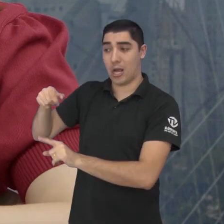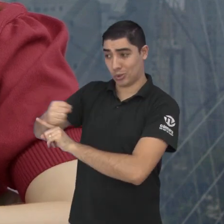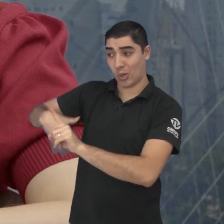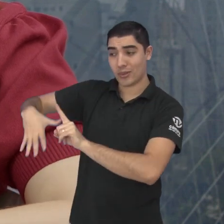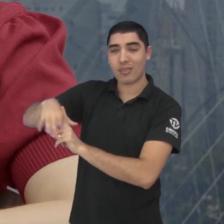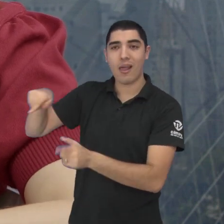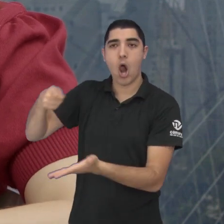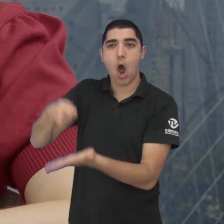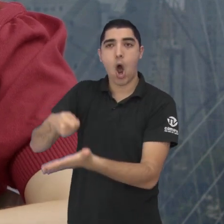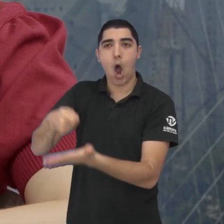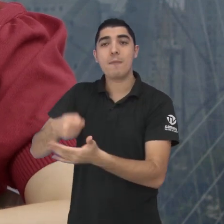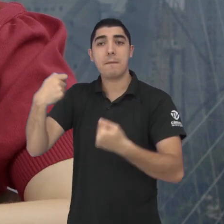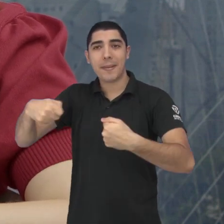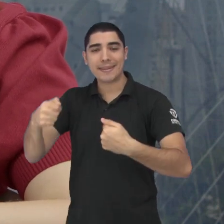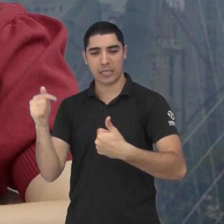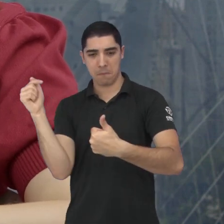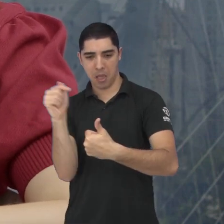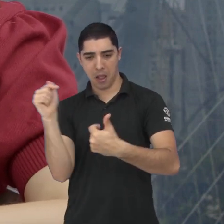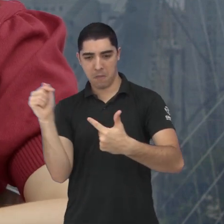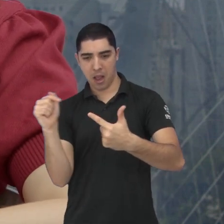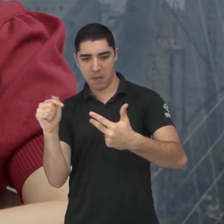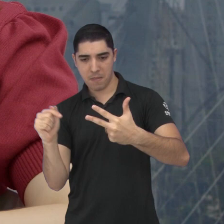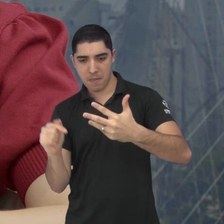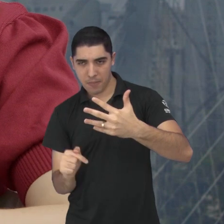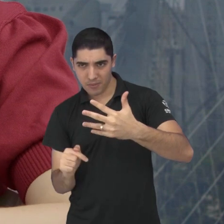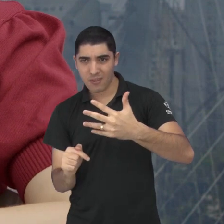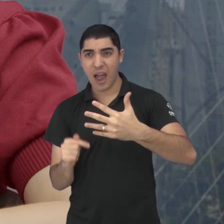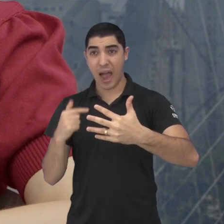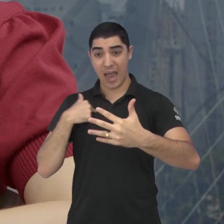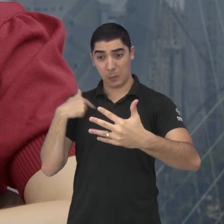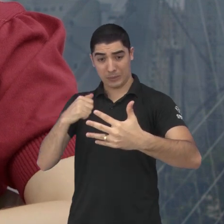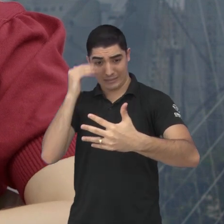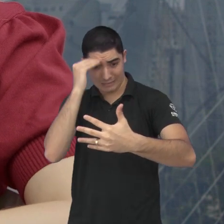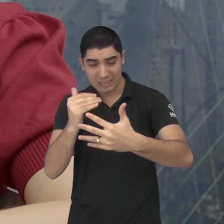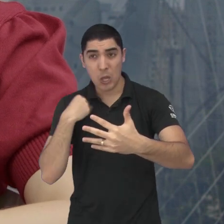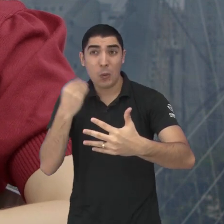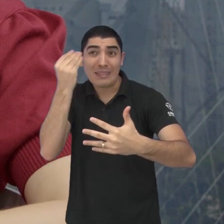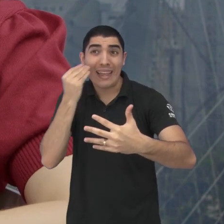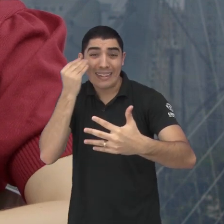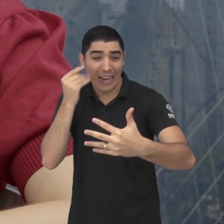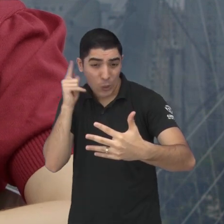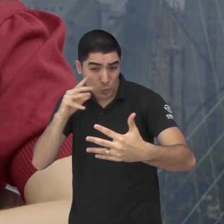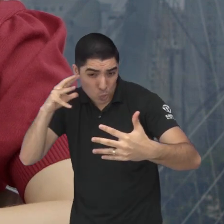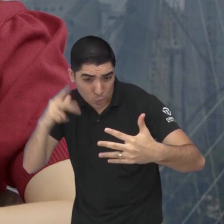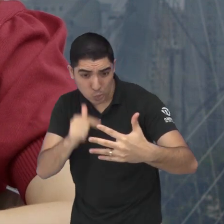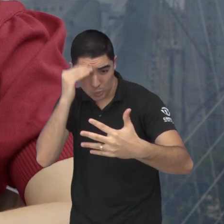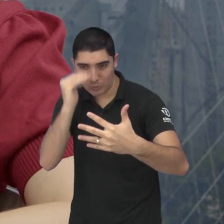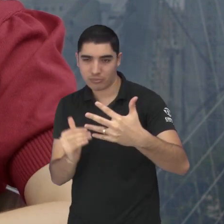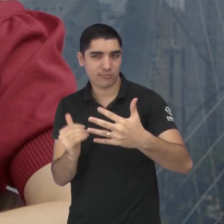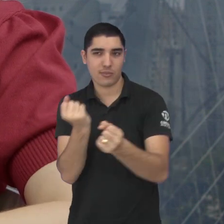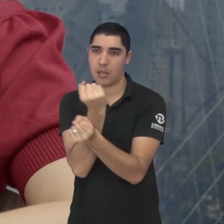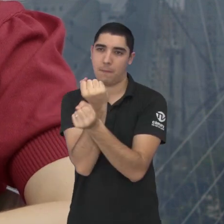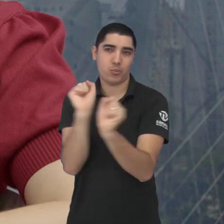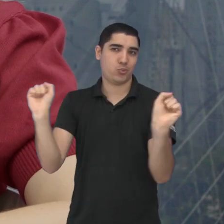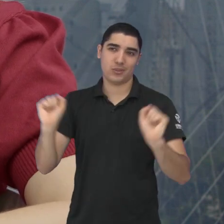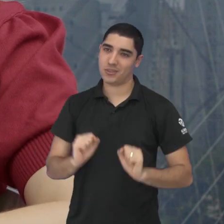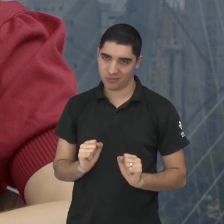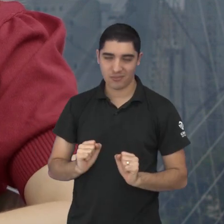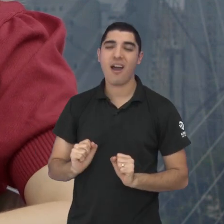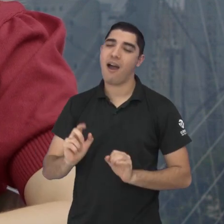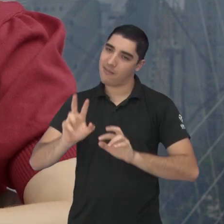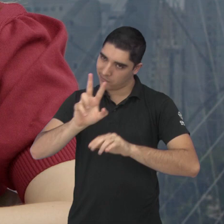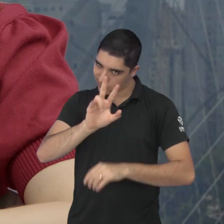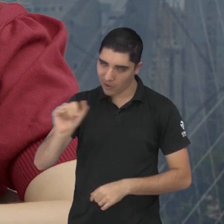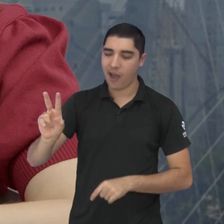partir do momento que eu tento ser excelente em tudo, né? Isso, com certeza, vai impactar